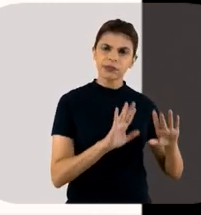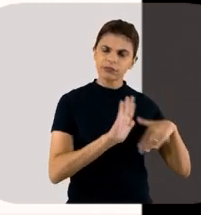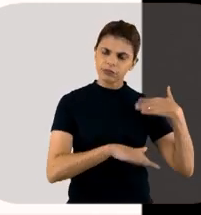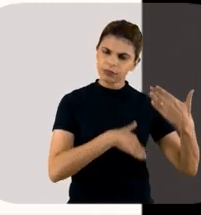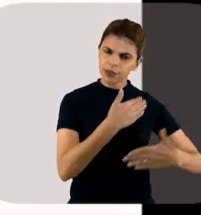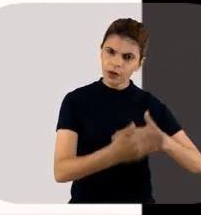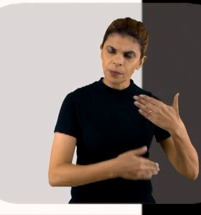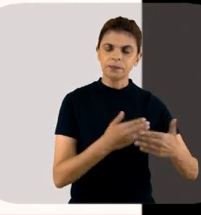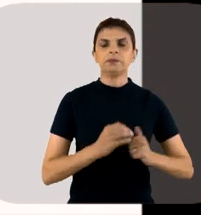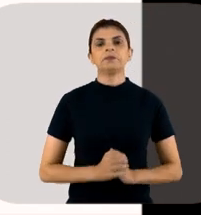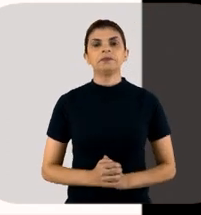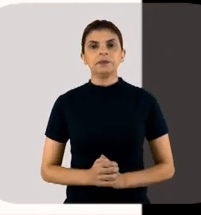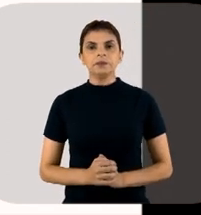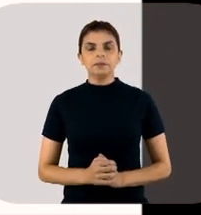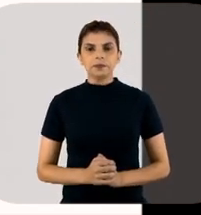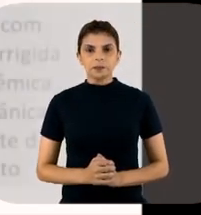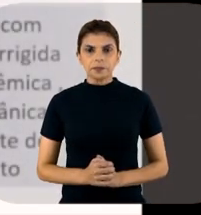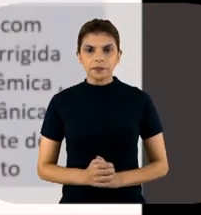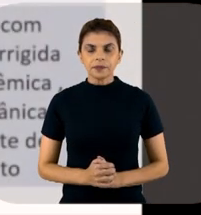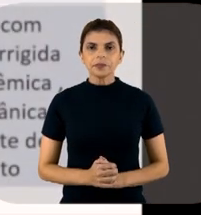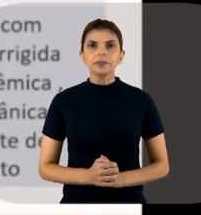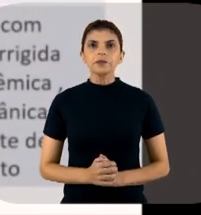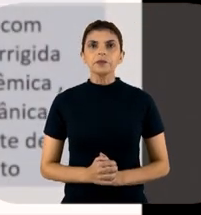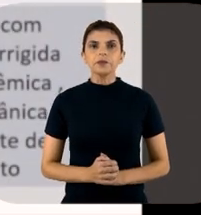depois de uma sepsis e um choque séptico.